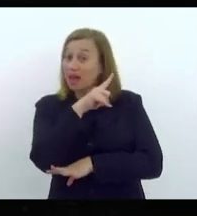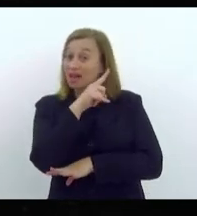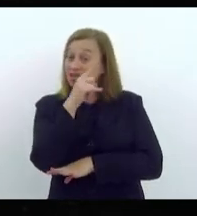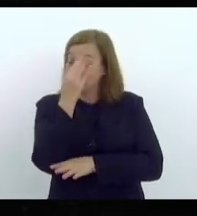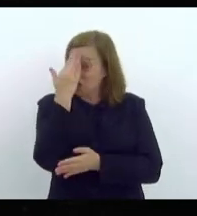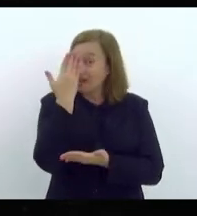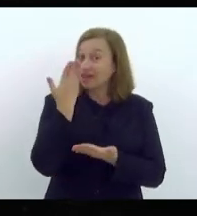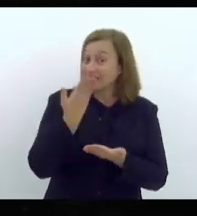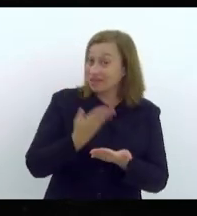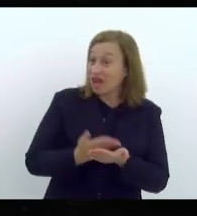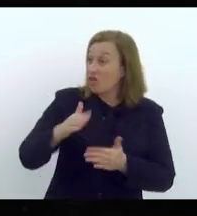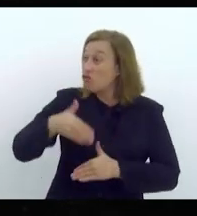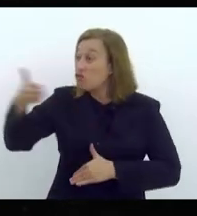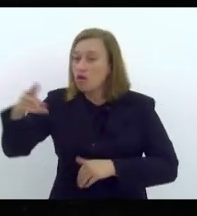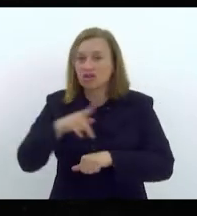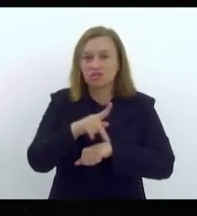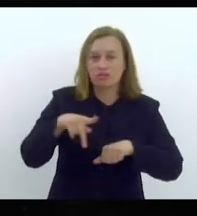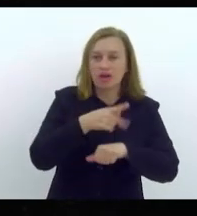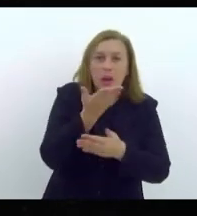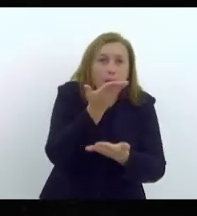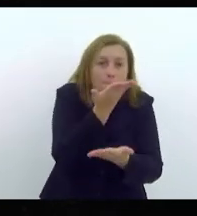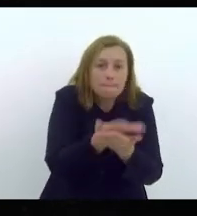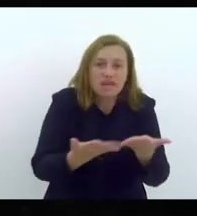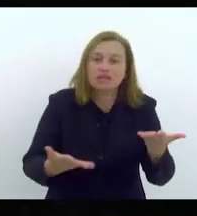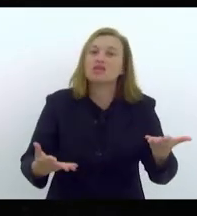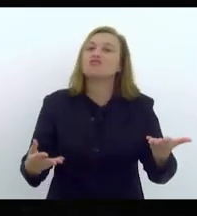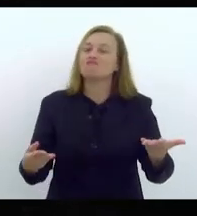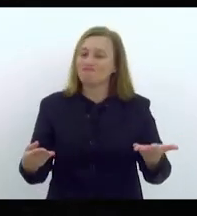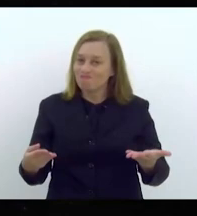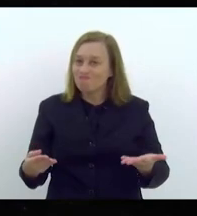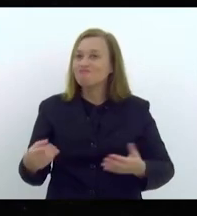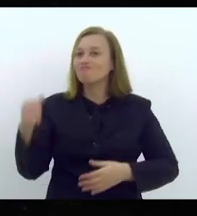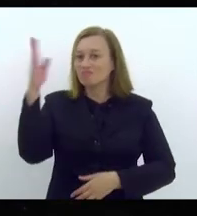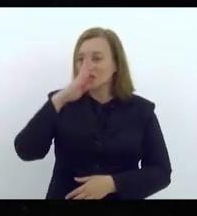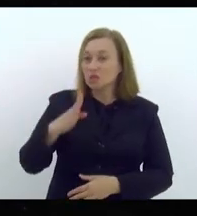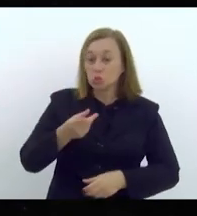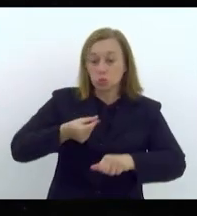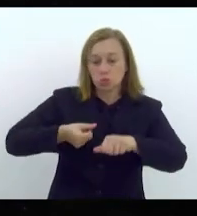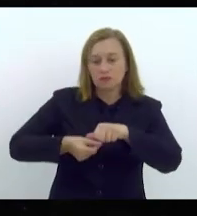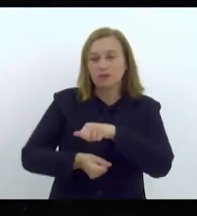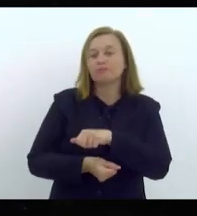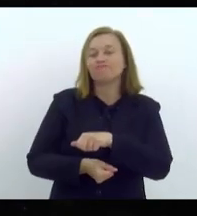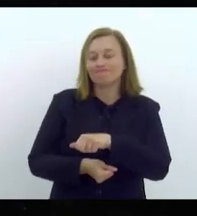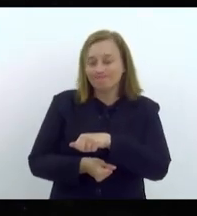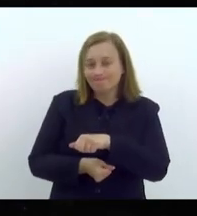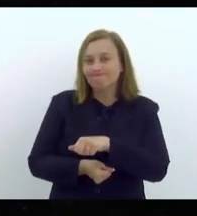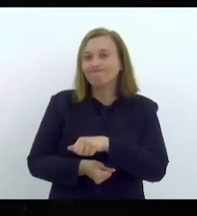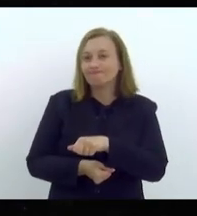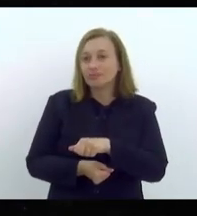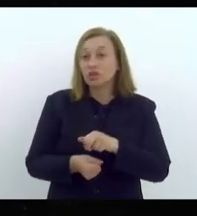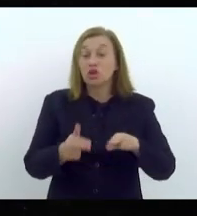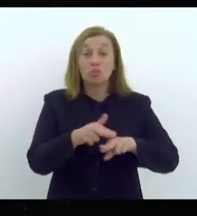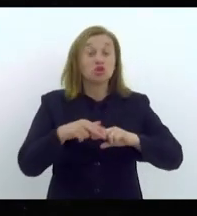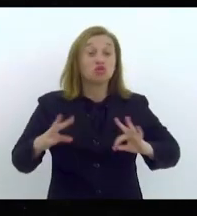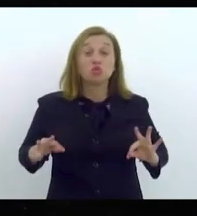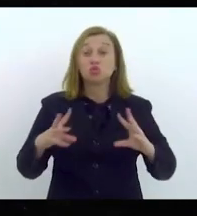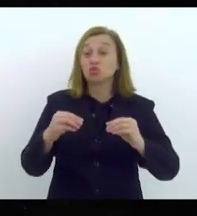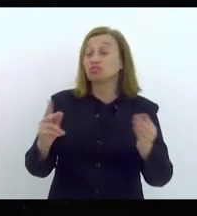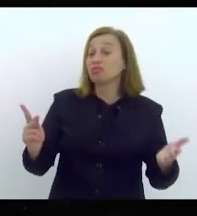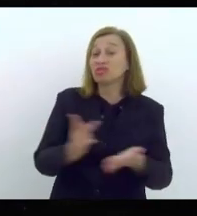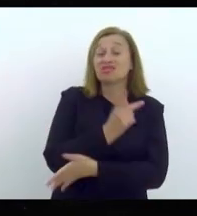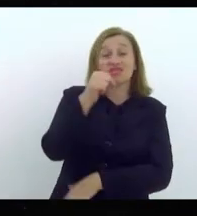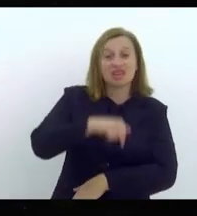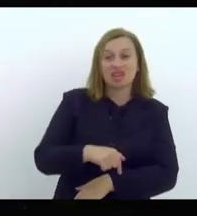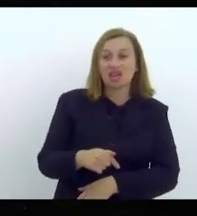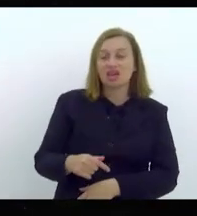internacional. O Brasil perdeu muito em termos de investimento em função de tudo que acontecia aqui,